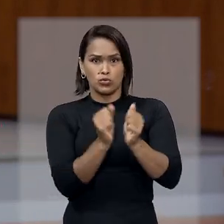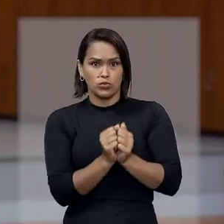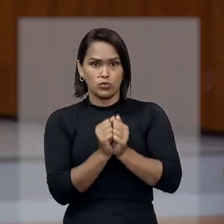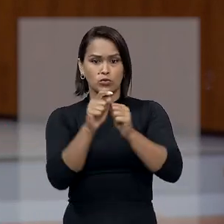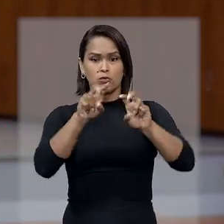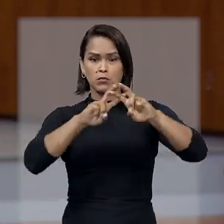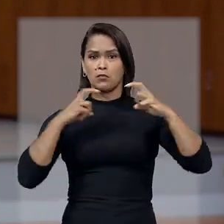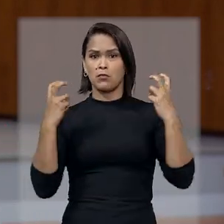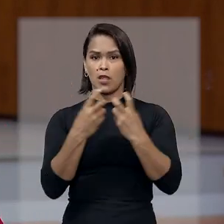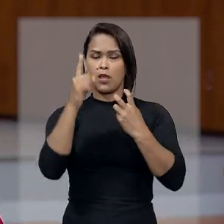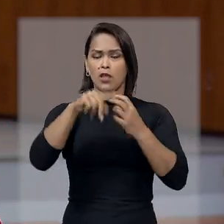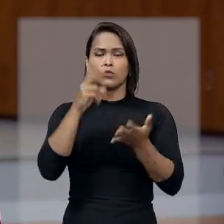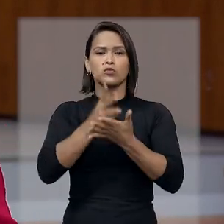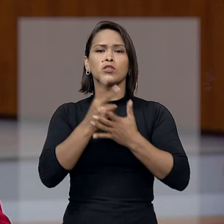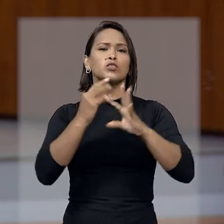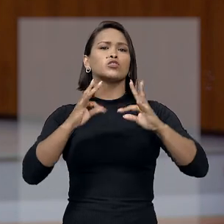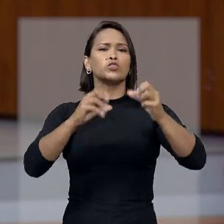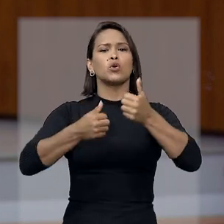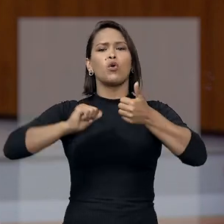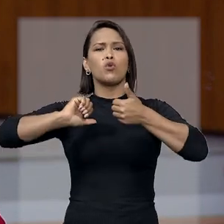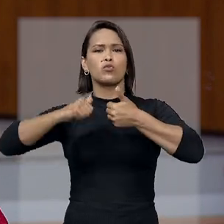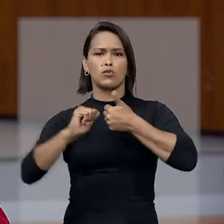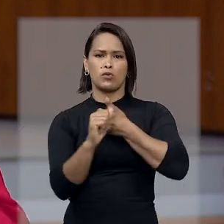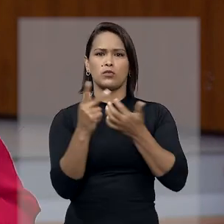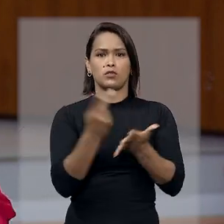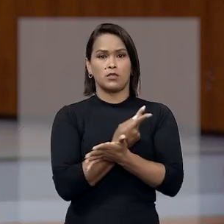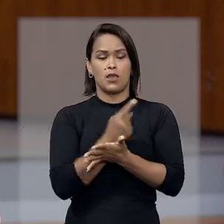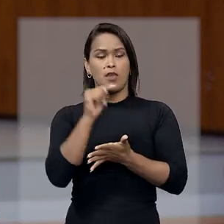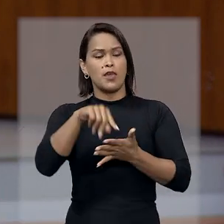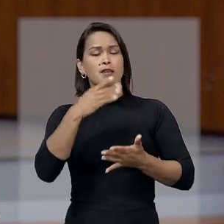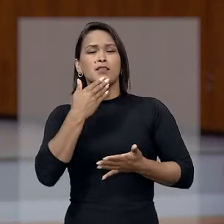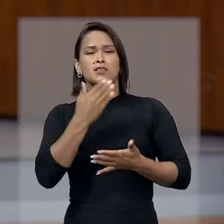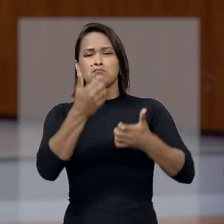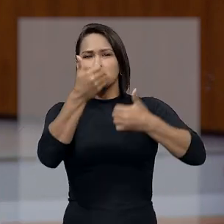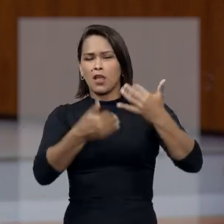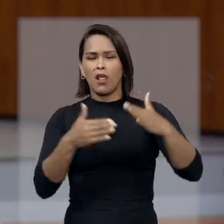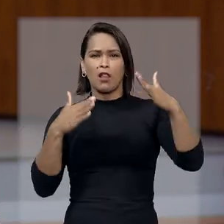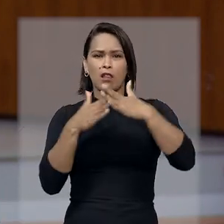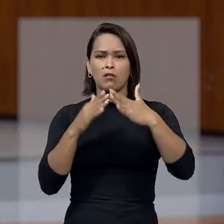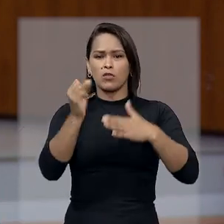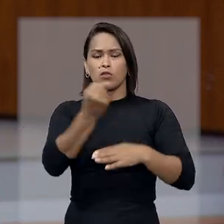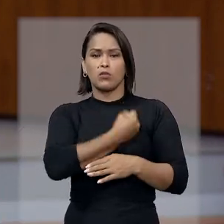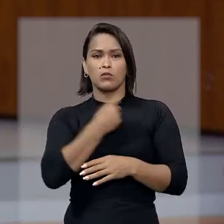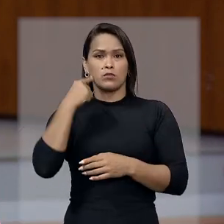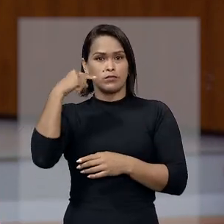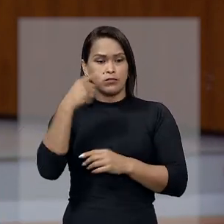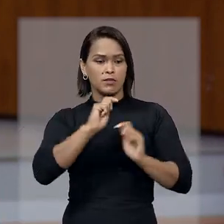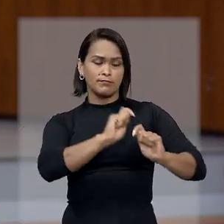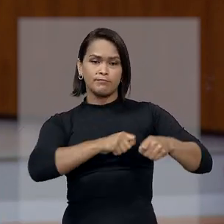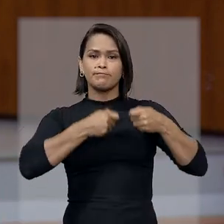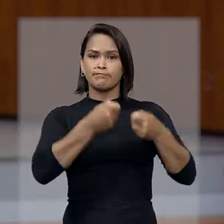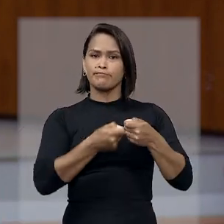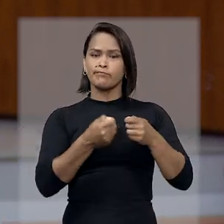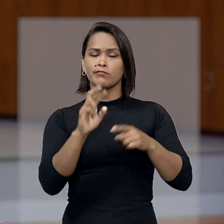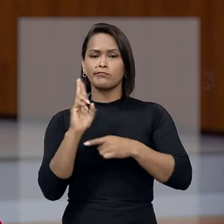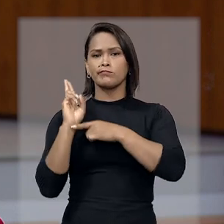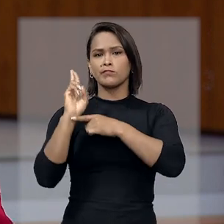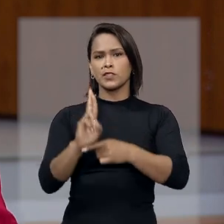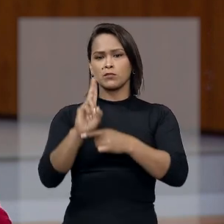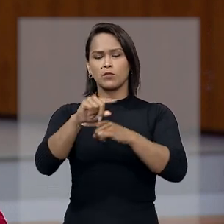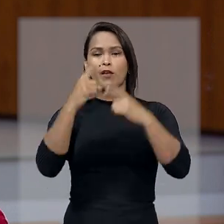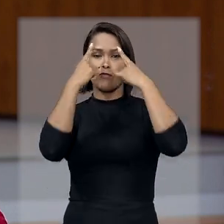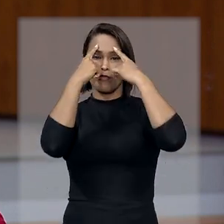no plenário durante o Tribunal do Júri. Eles alegaram que a limitação no número de defensores representa uma